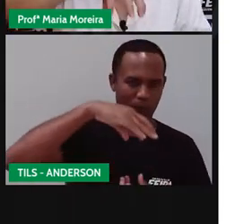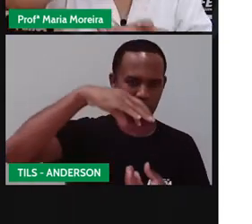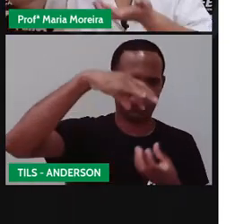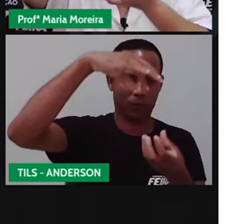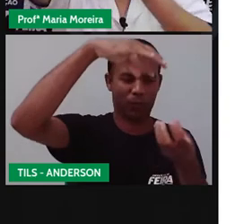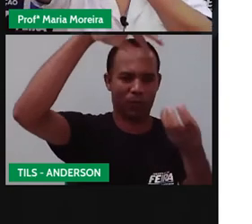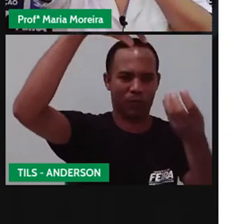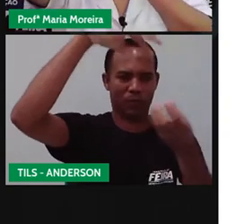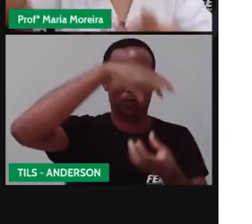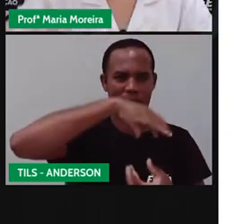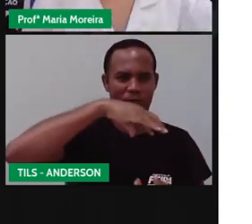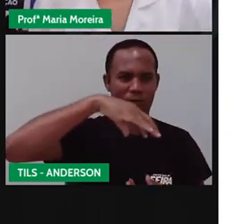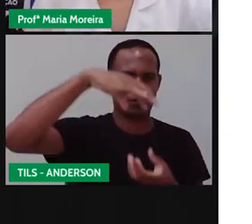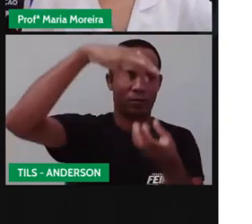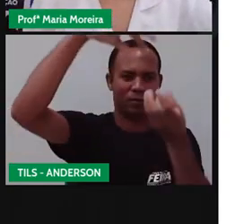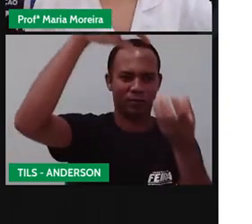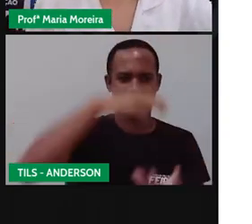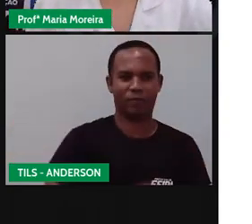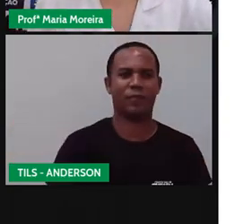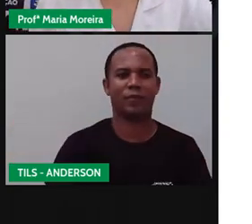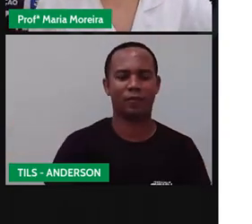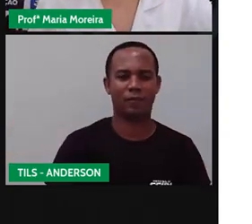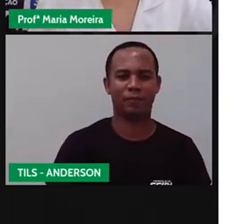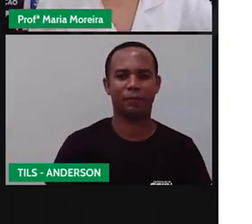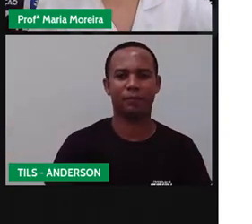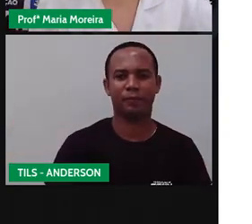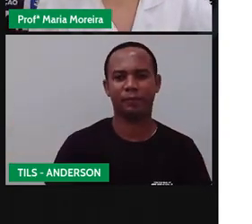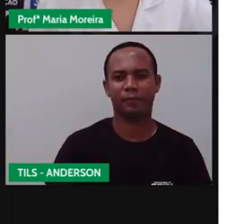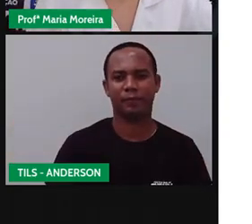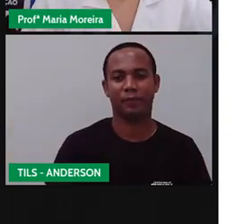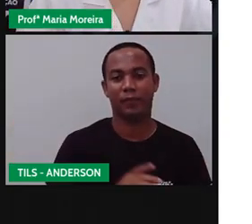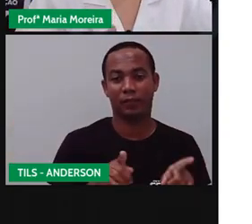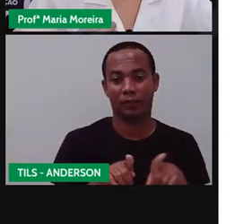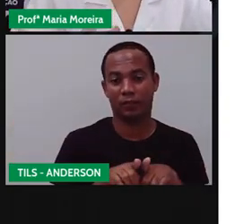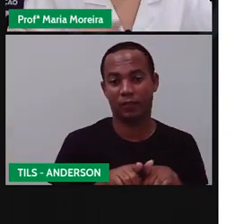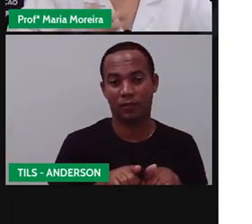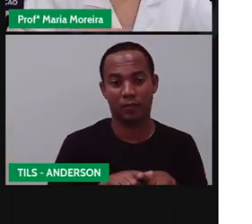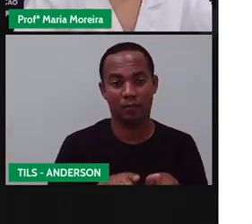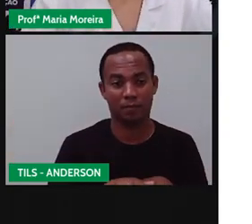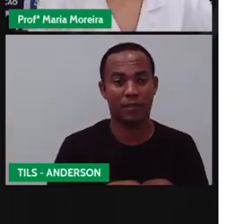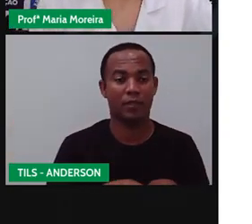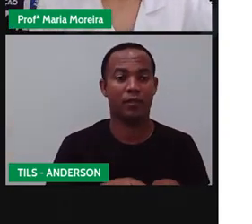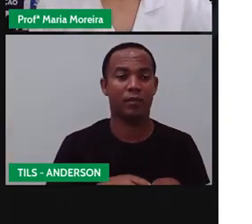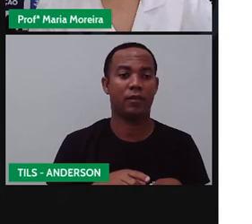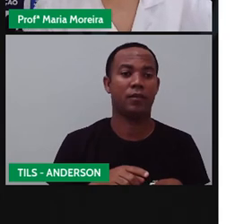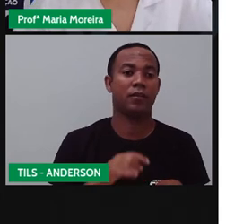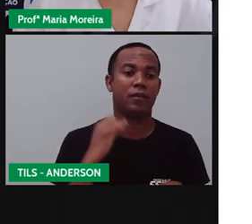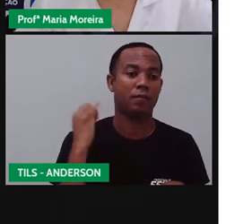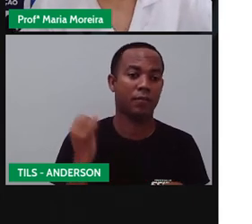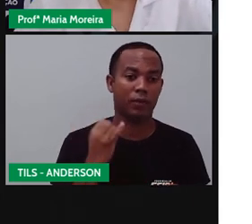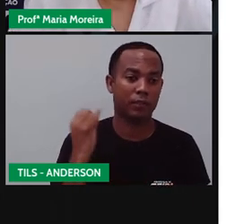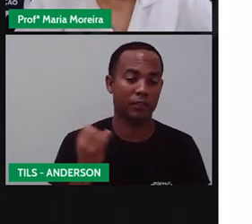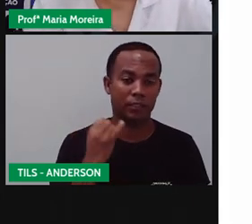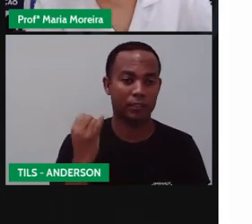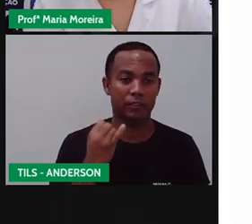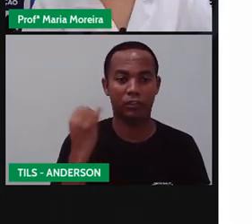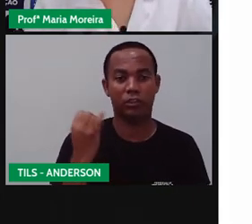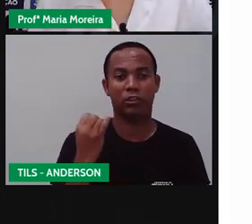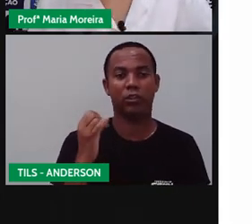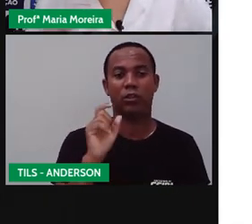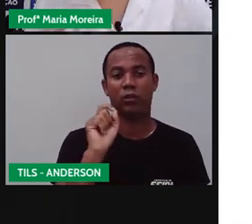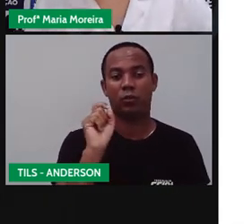Ai, faz sentido. E o espírito. Então, assim, por isso a importância, dedicação